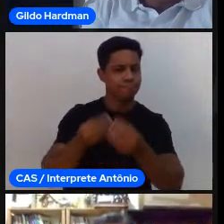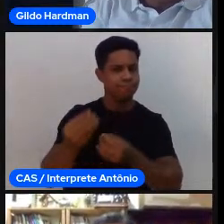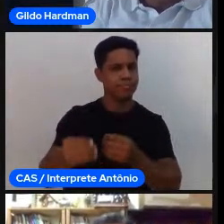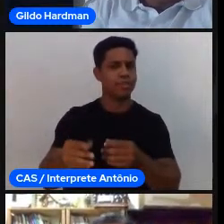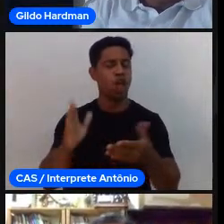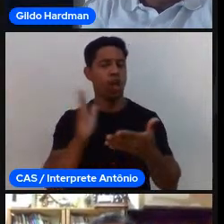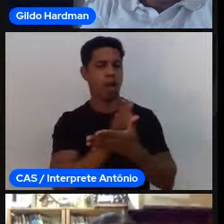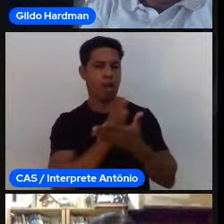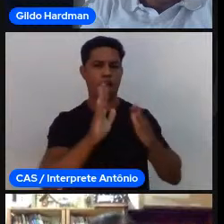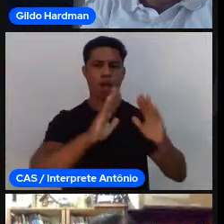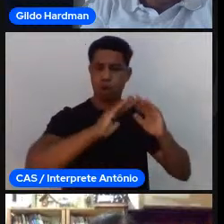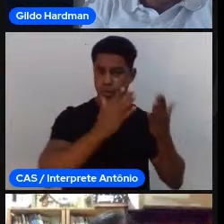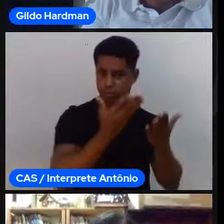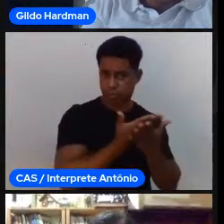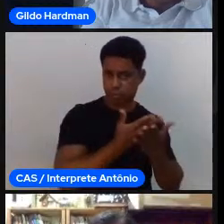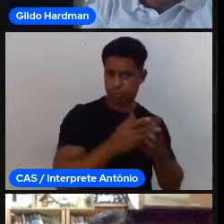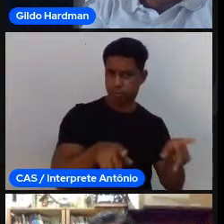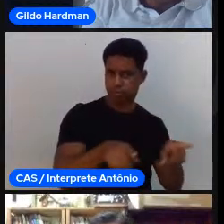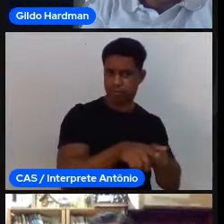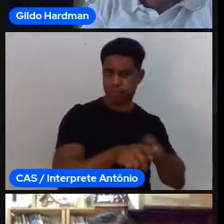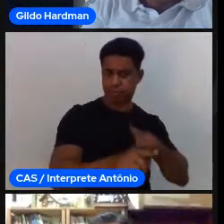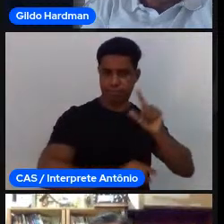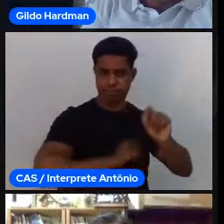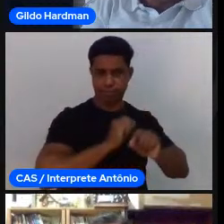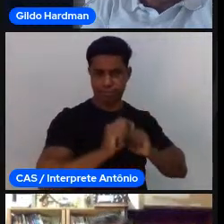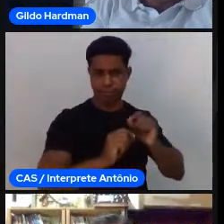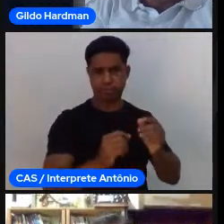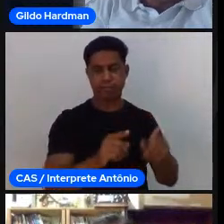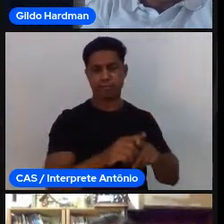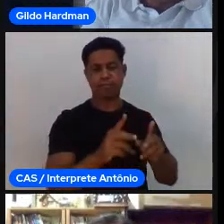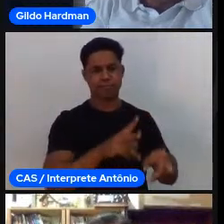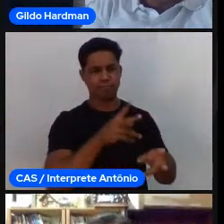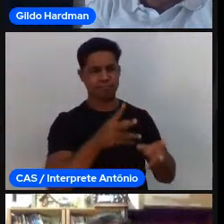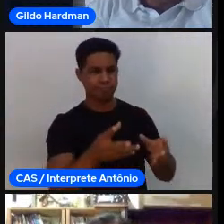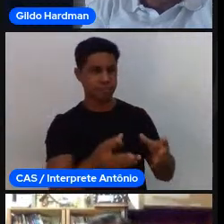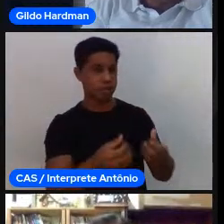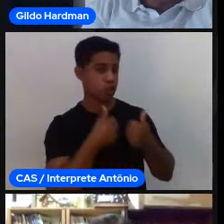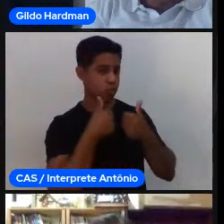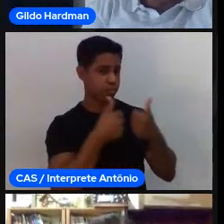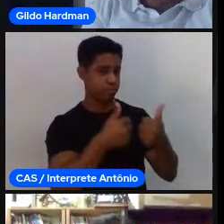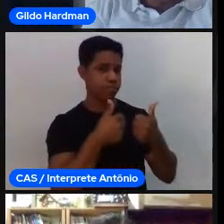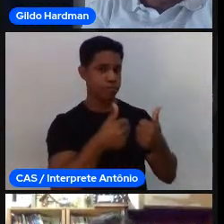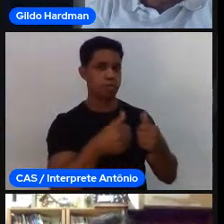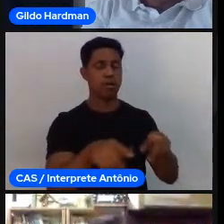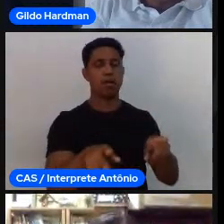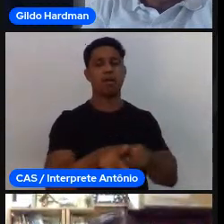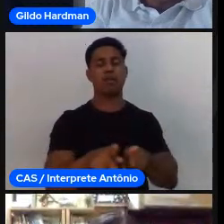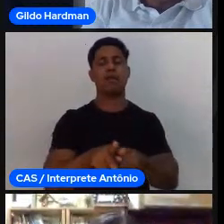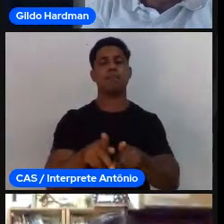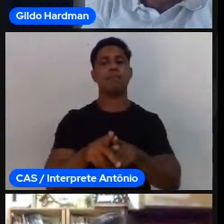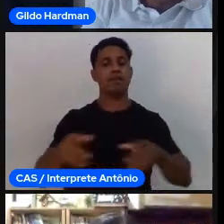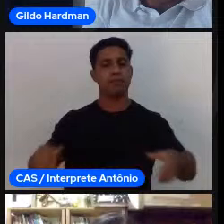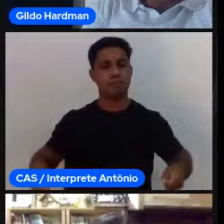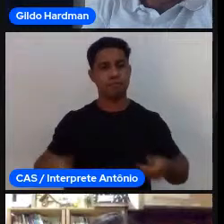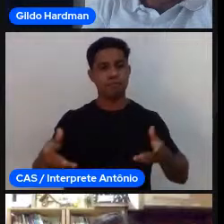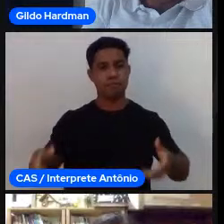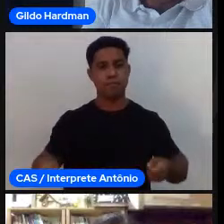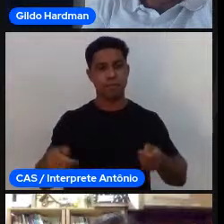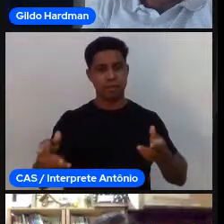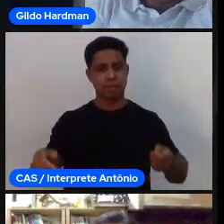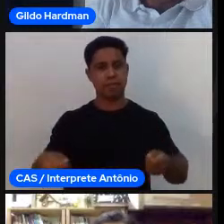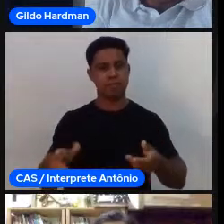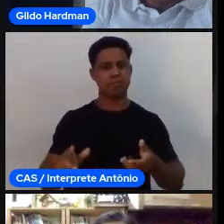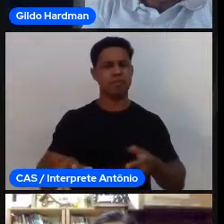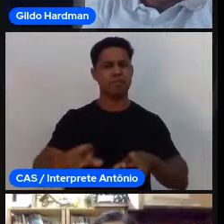mas quando eu trouxer uma ênfase muito forte para treinador ou treinadora, podem fazer os paralelos com professores e professoras. Eu tenho